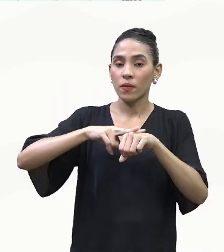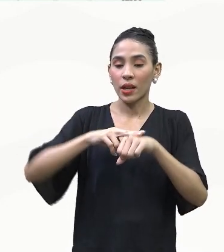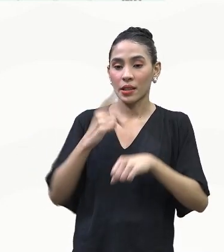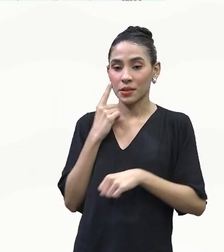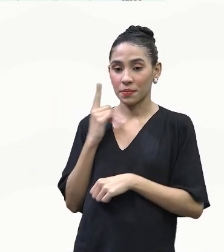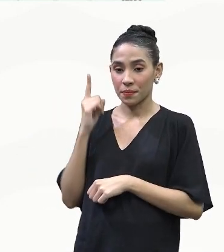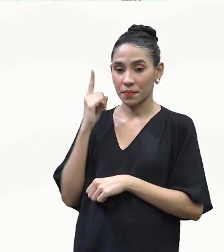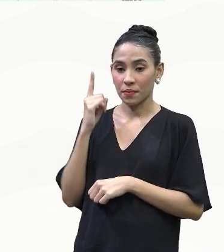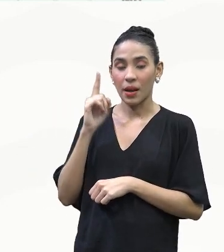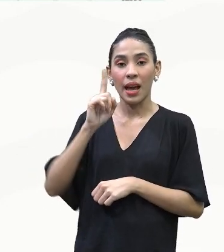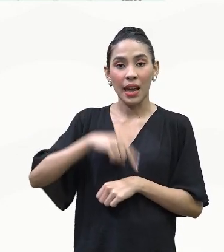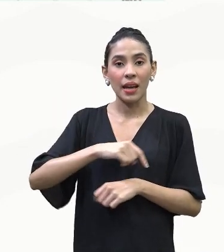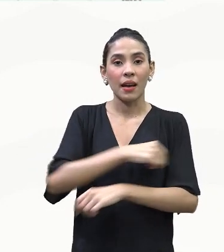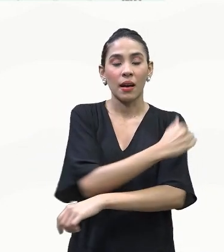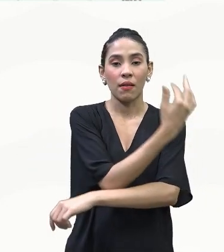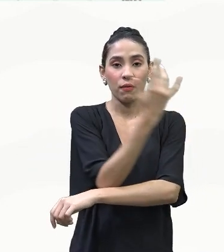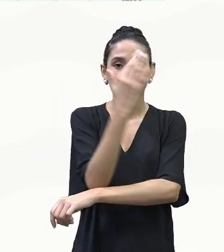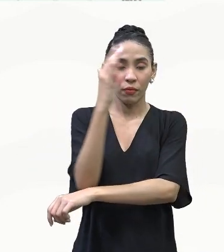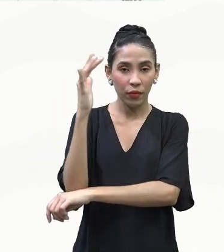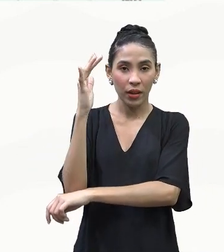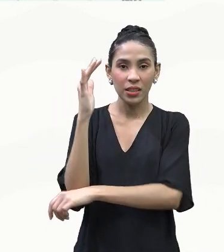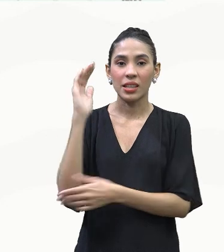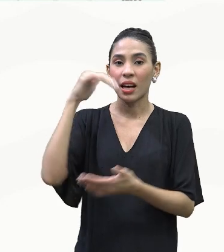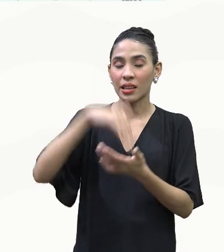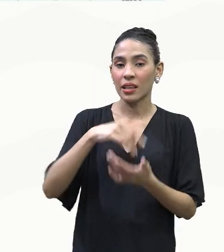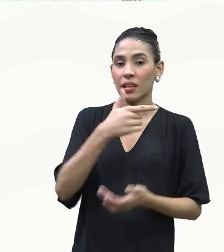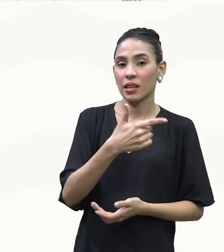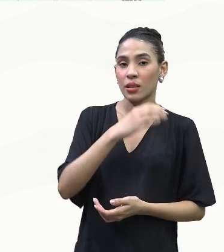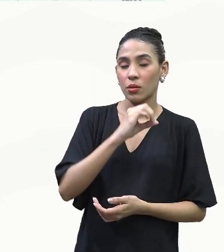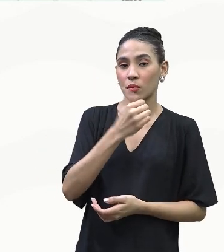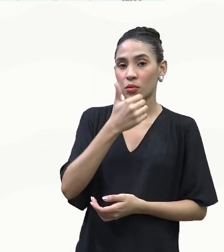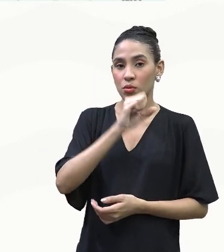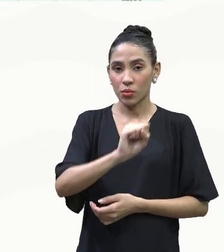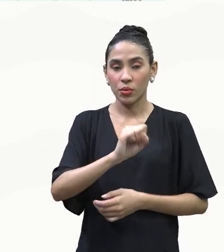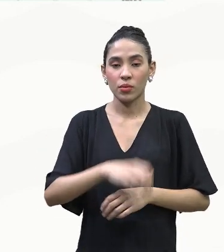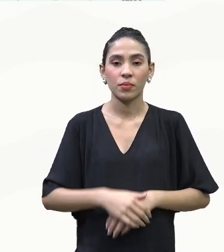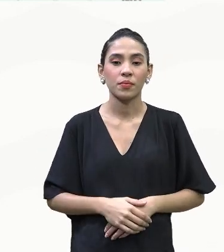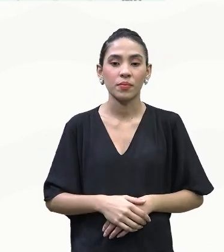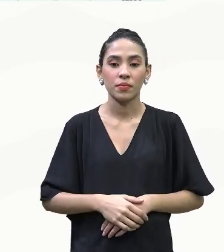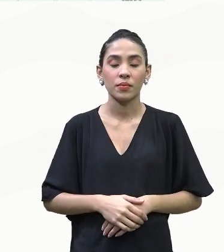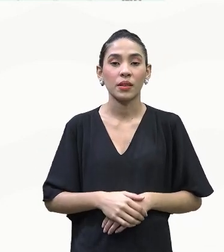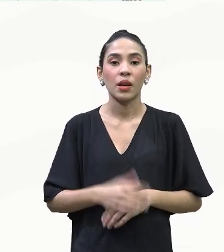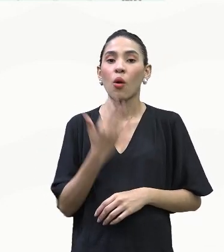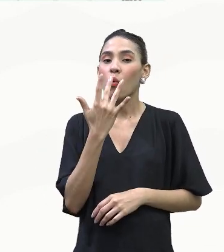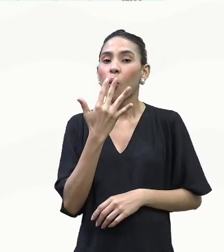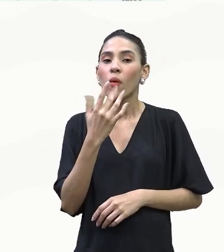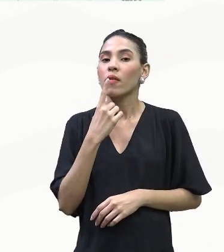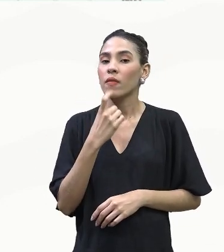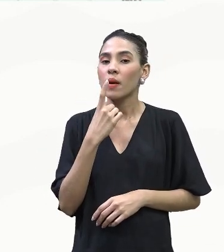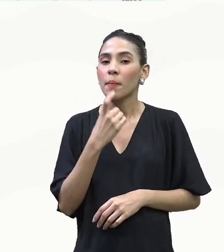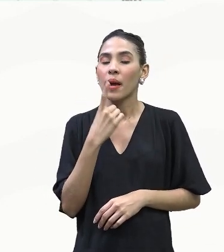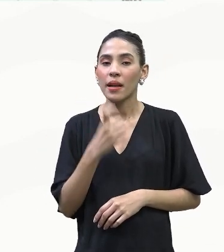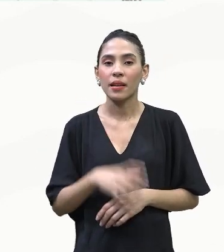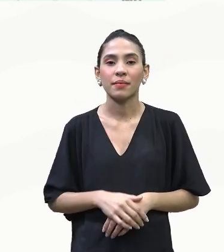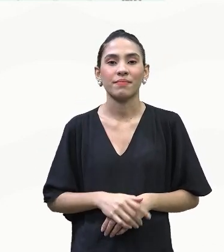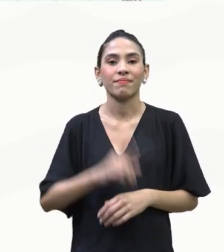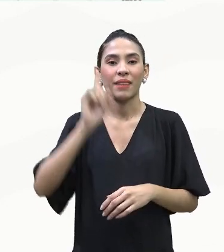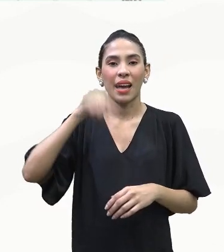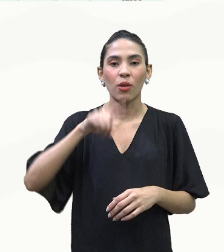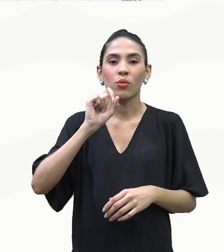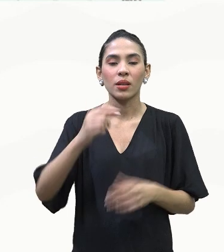vocês a floresta, que era a floresta até 2018. A gente tem aí em vermelho o que era o